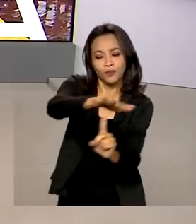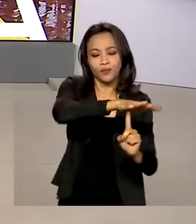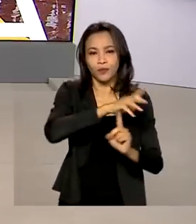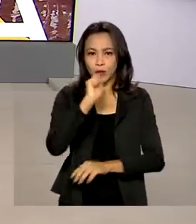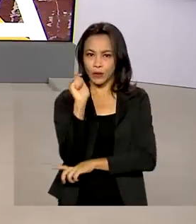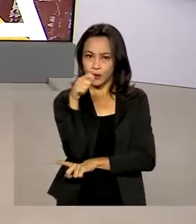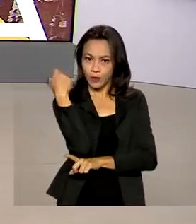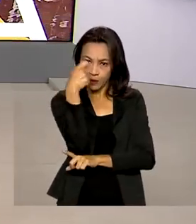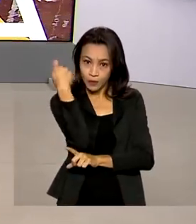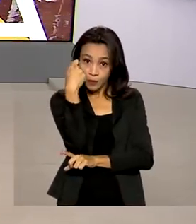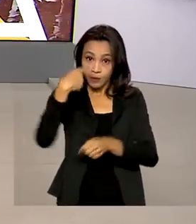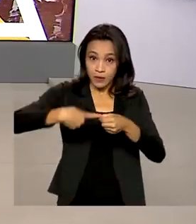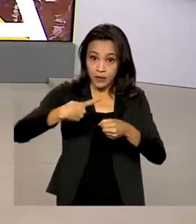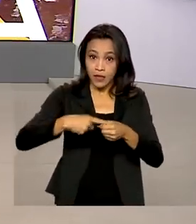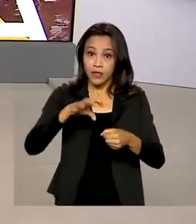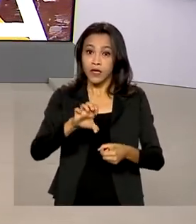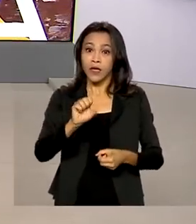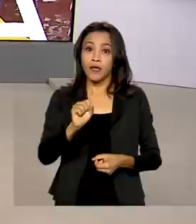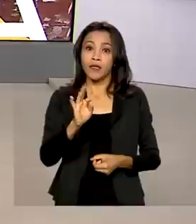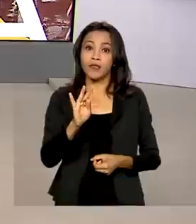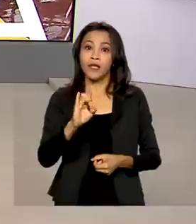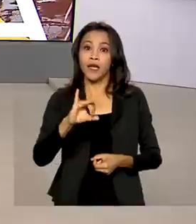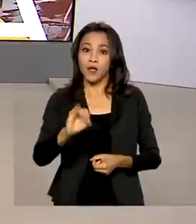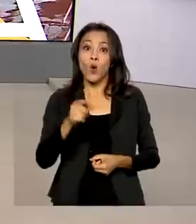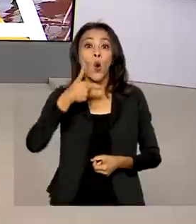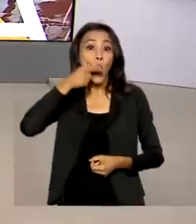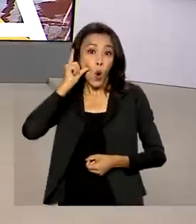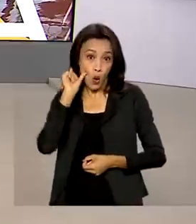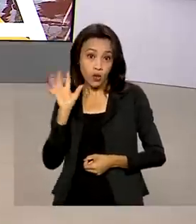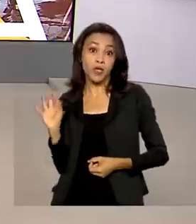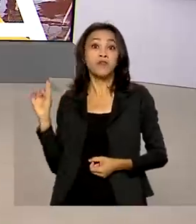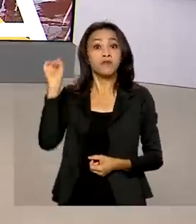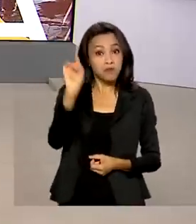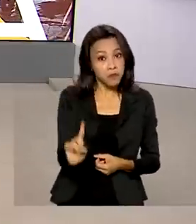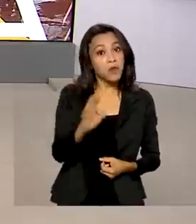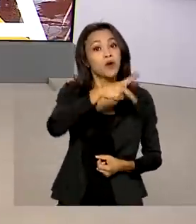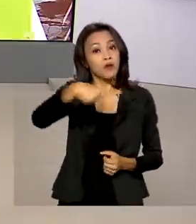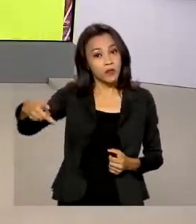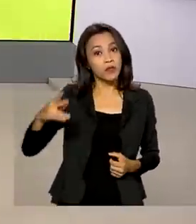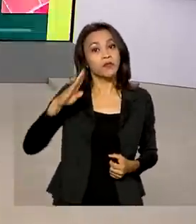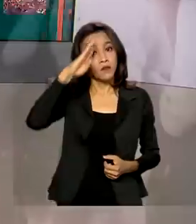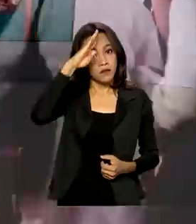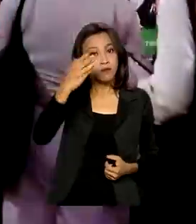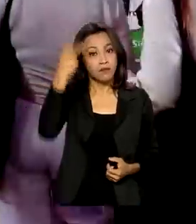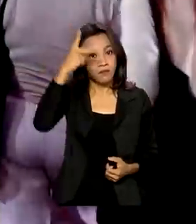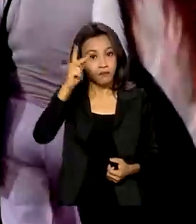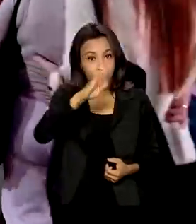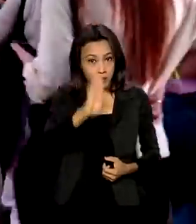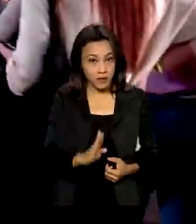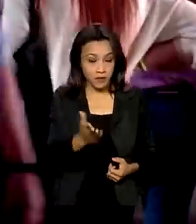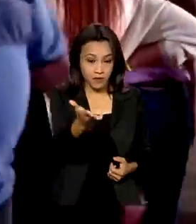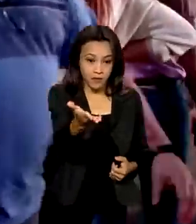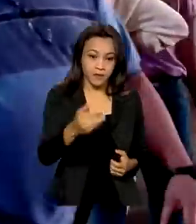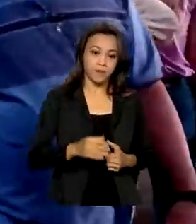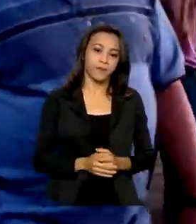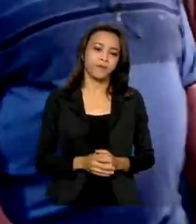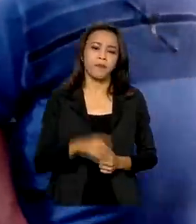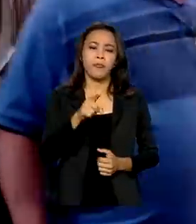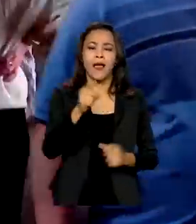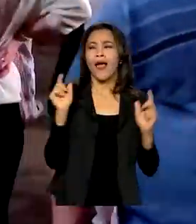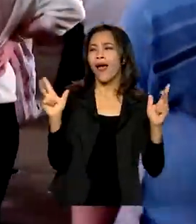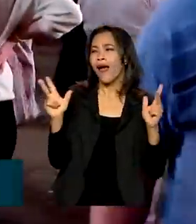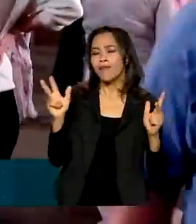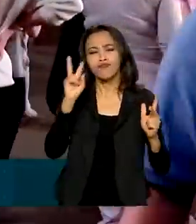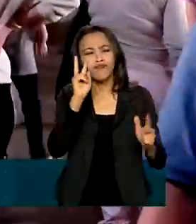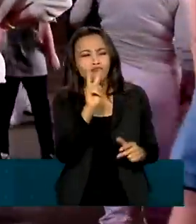do Sul. A feira, que foi até ontem, recebeu a visita do presidente da República, Jair Bolsonaro. Muito além do entretenimento